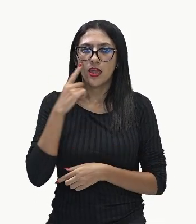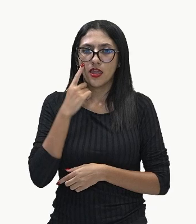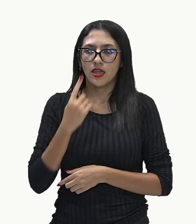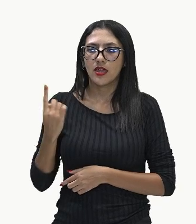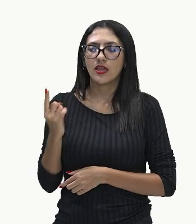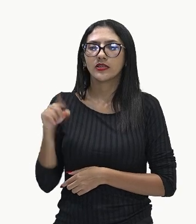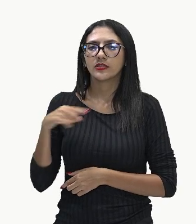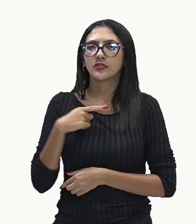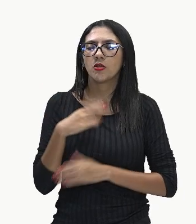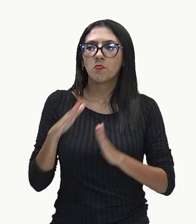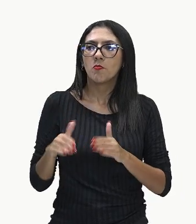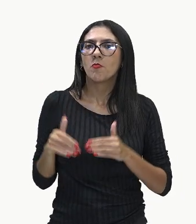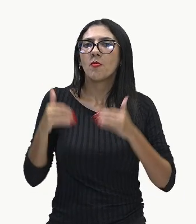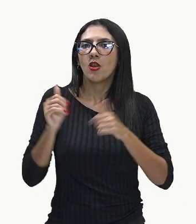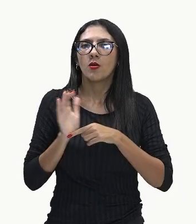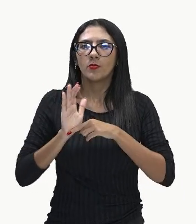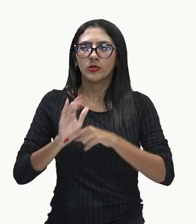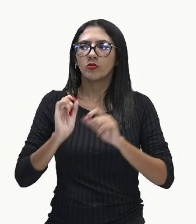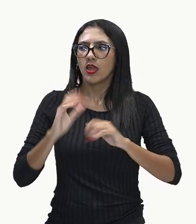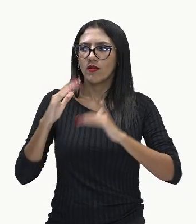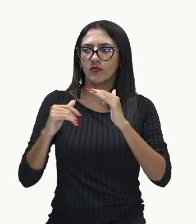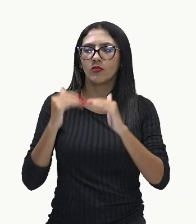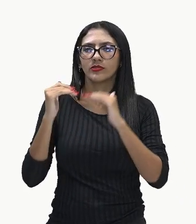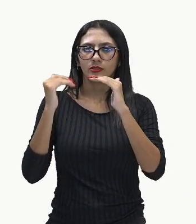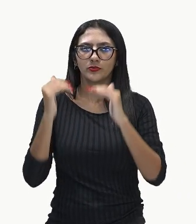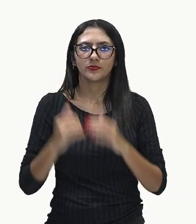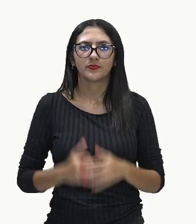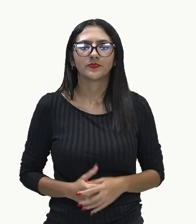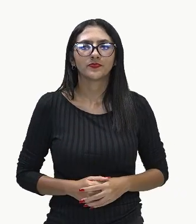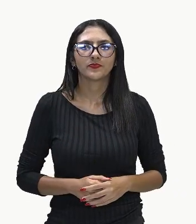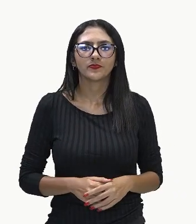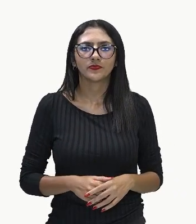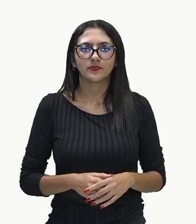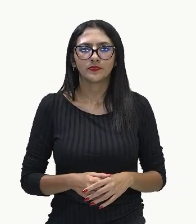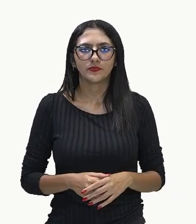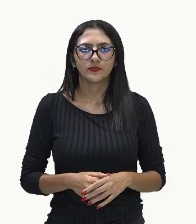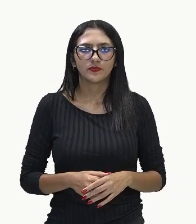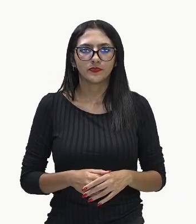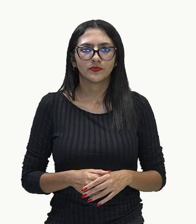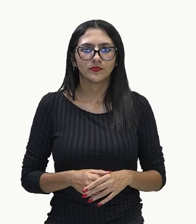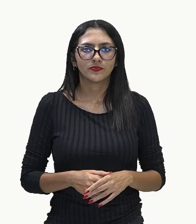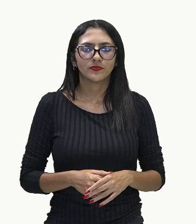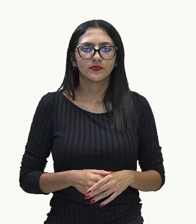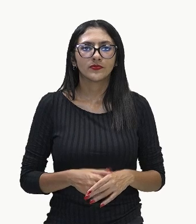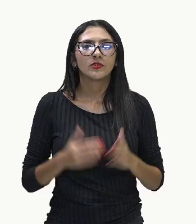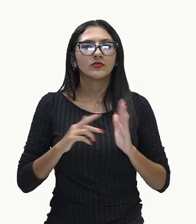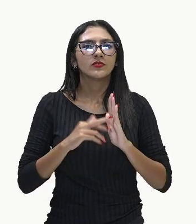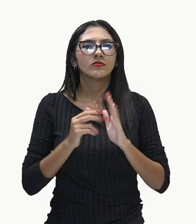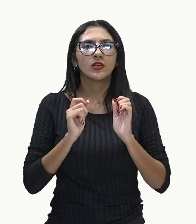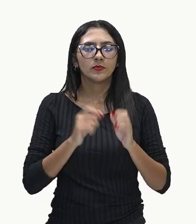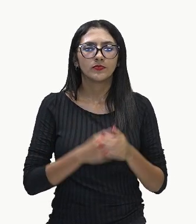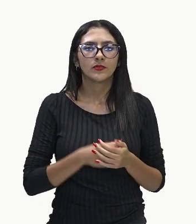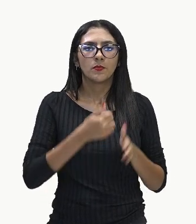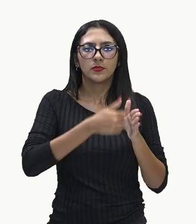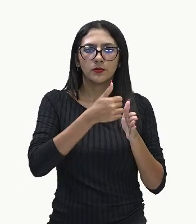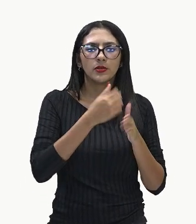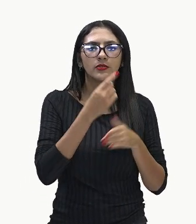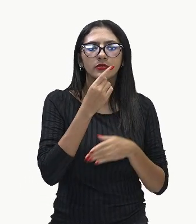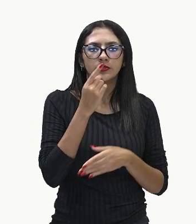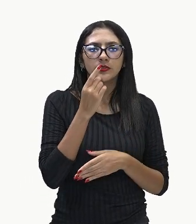mostrar evolução, tá bom? Então, aqui significa o que, ó, no primeiro dia, 12 graus,